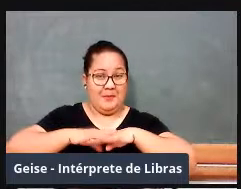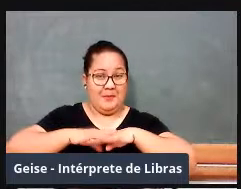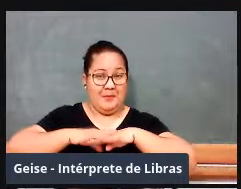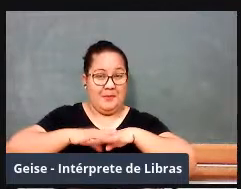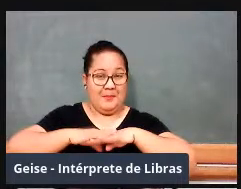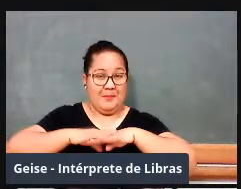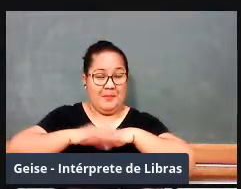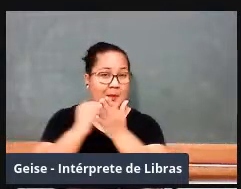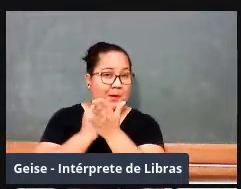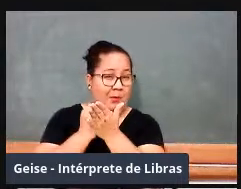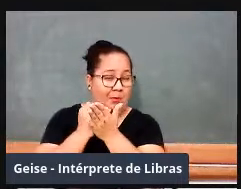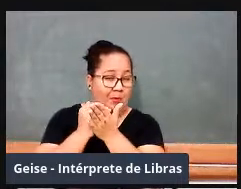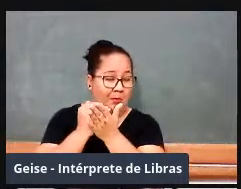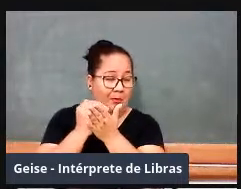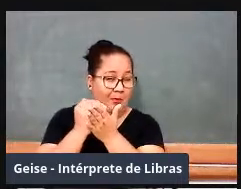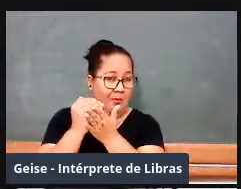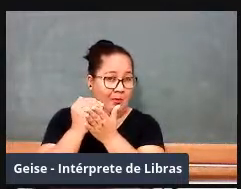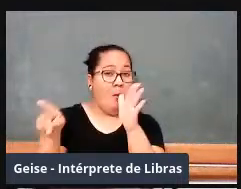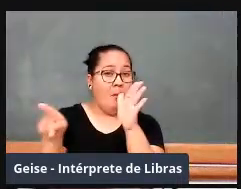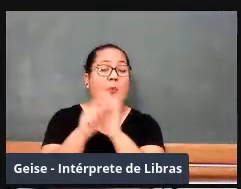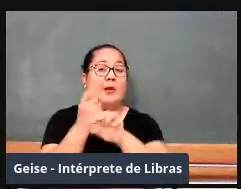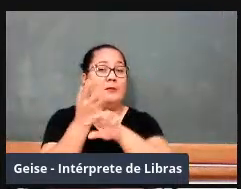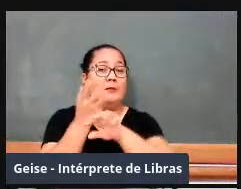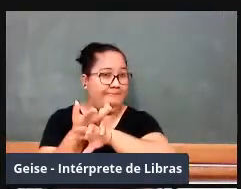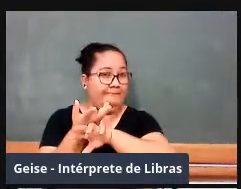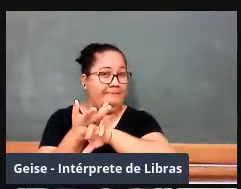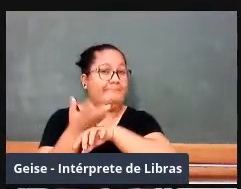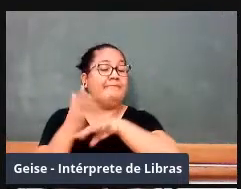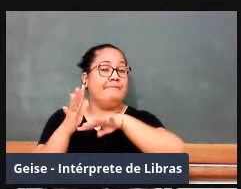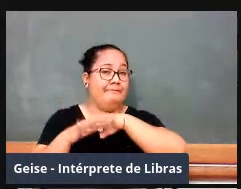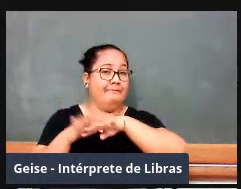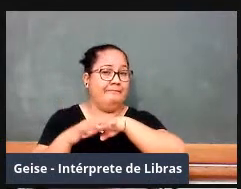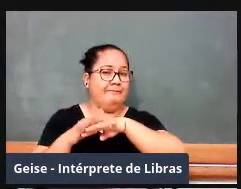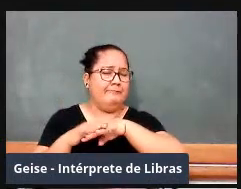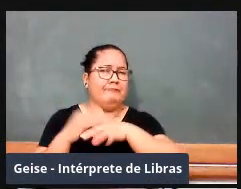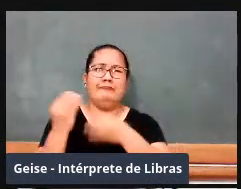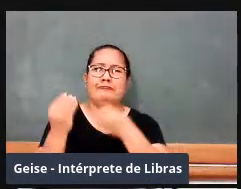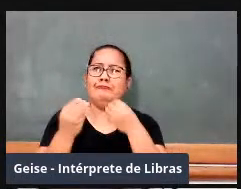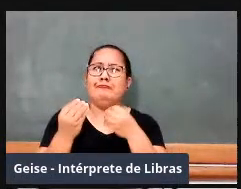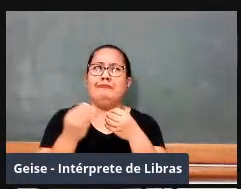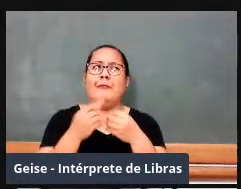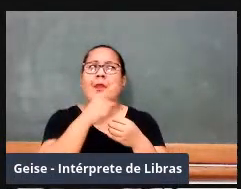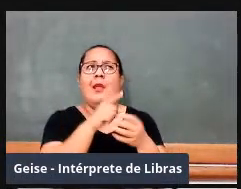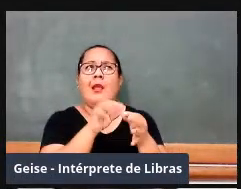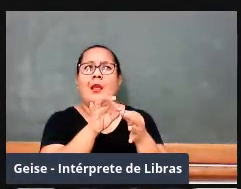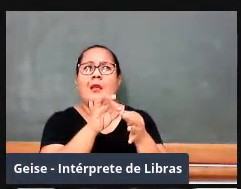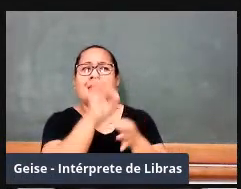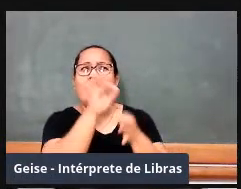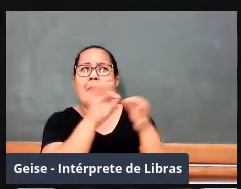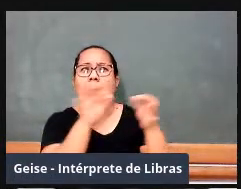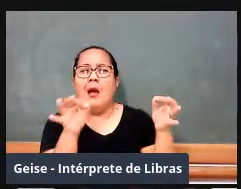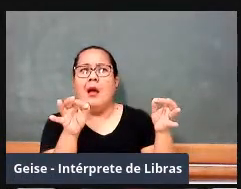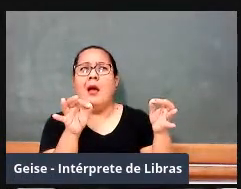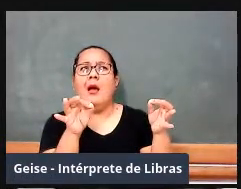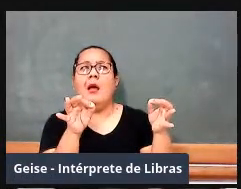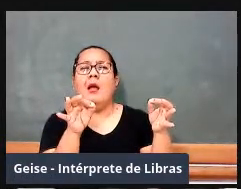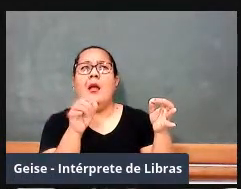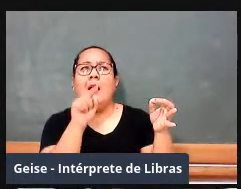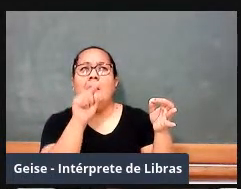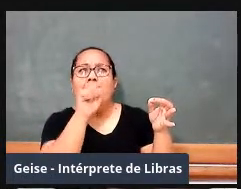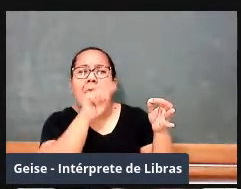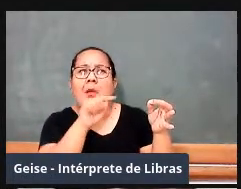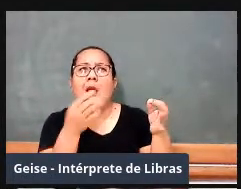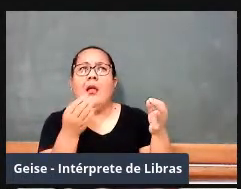matemática, a ideia de tentar relacionar aritmética a álgebra e a geometria, porque, veja só o seguinte, só um